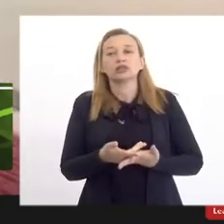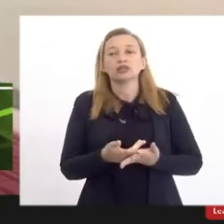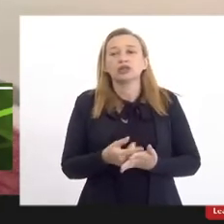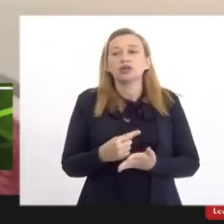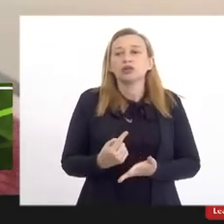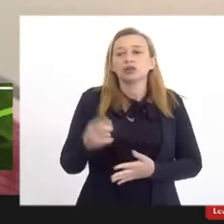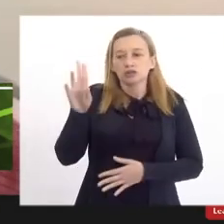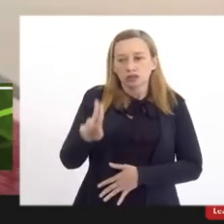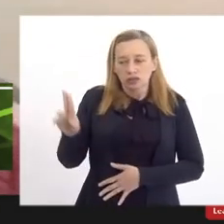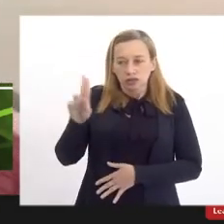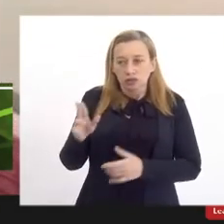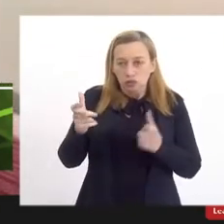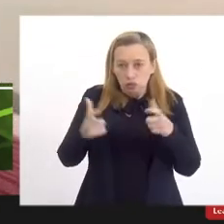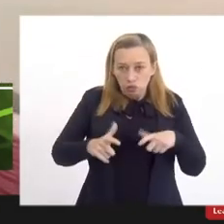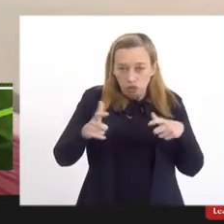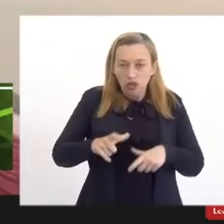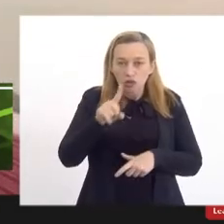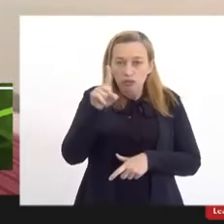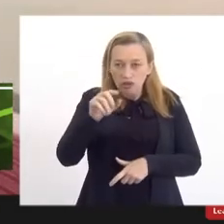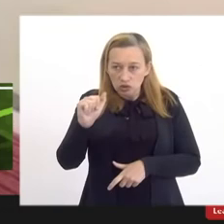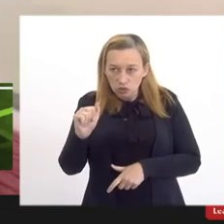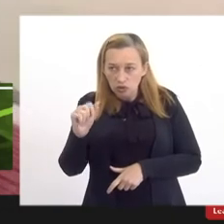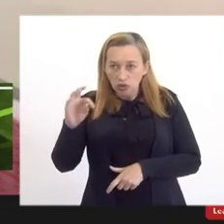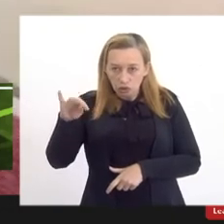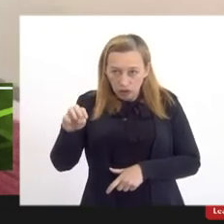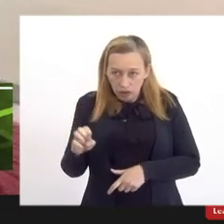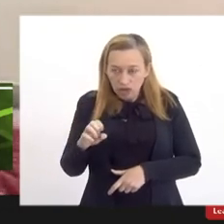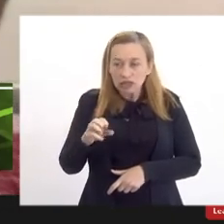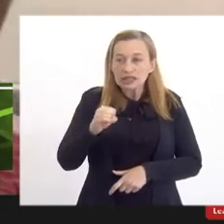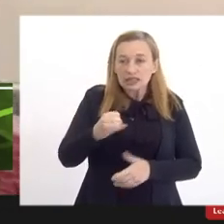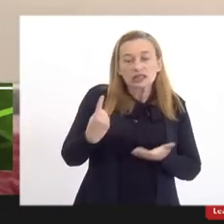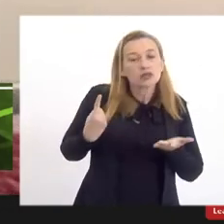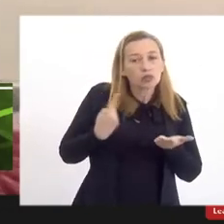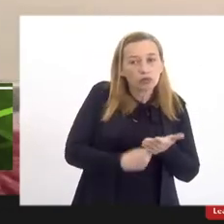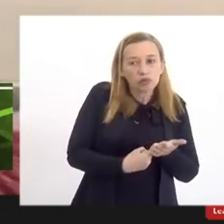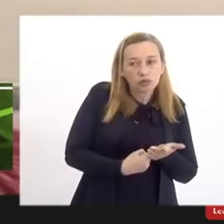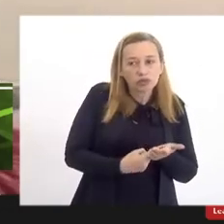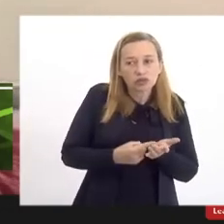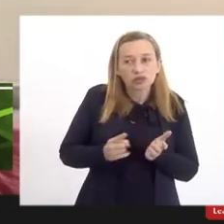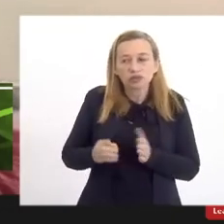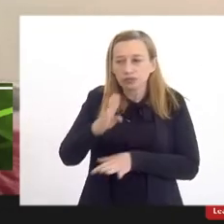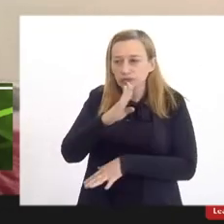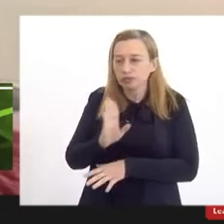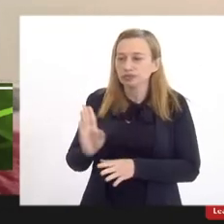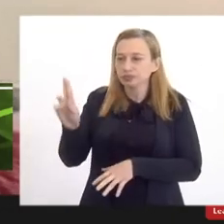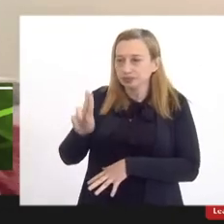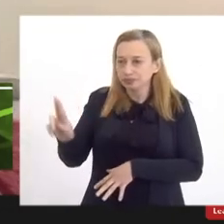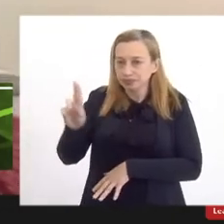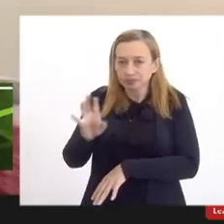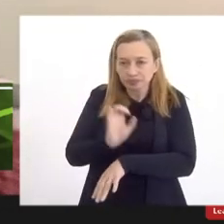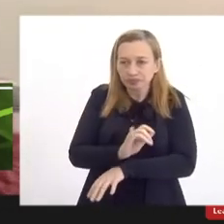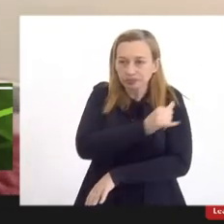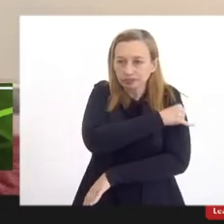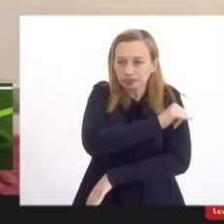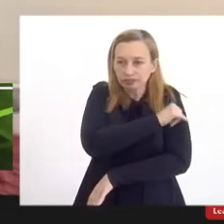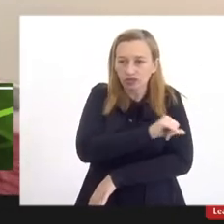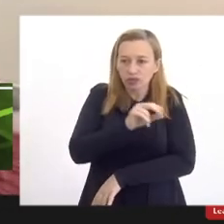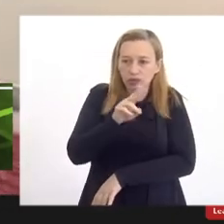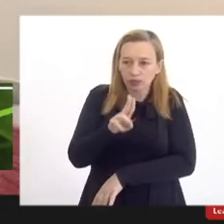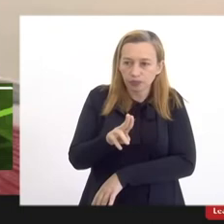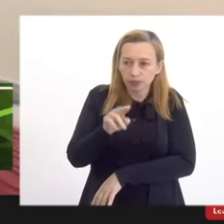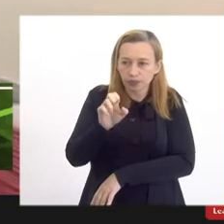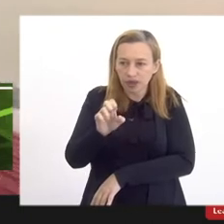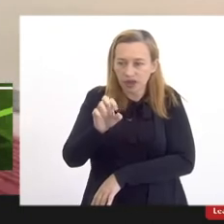uma universidade numa região como a Zona Oeste se há o compromisso da Universidade do Estado do Rio de Janeiro a UERJ em